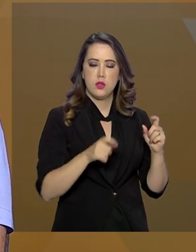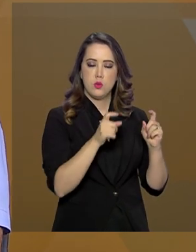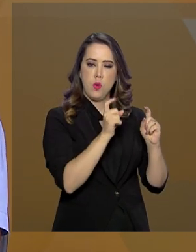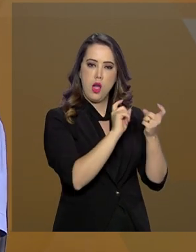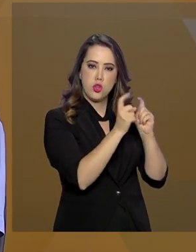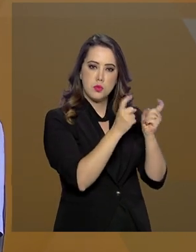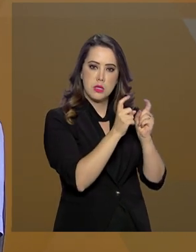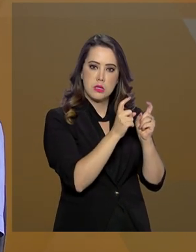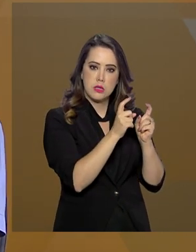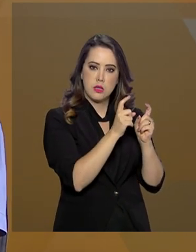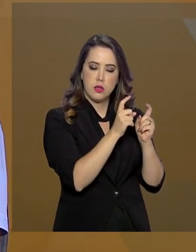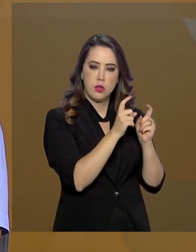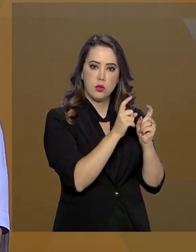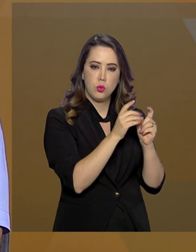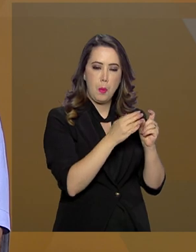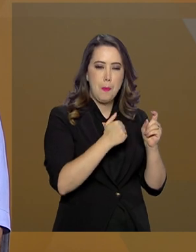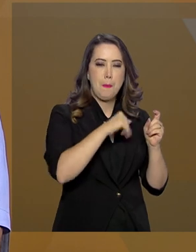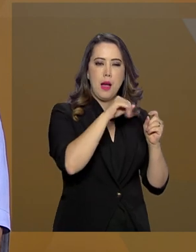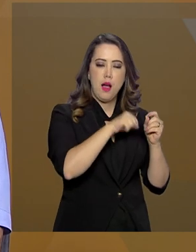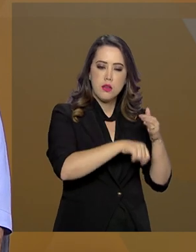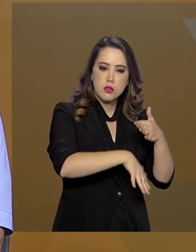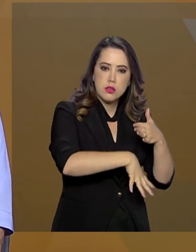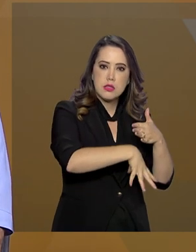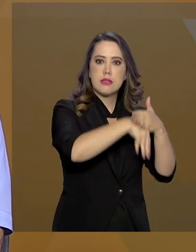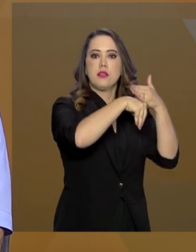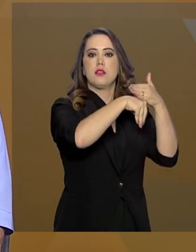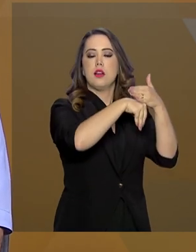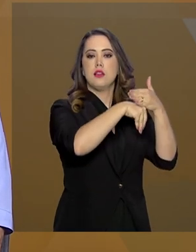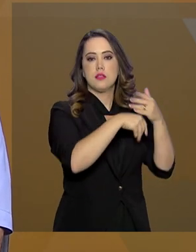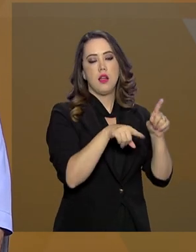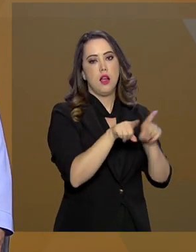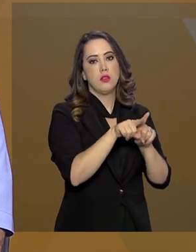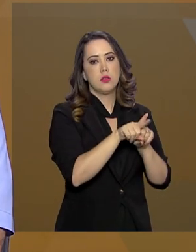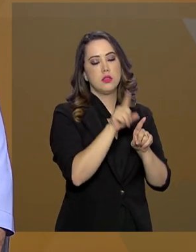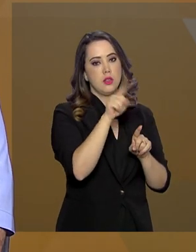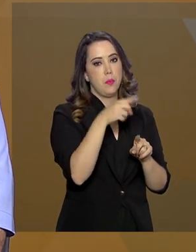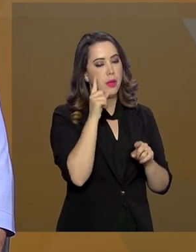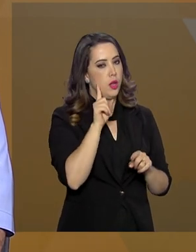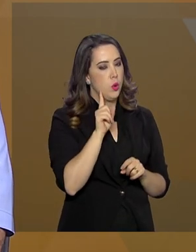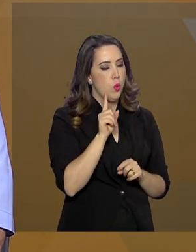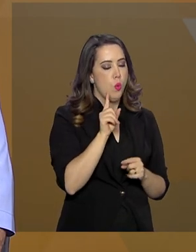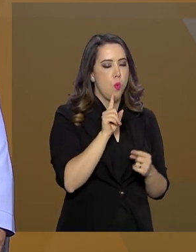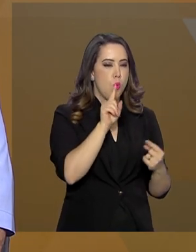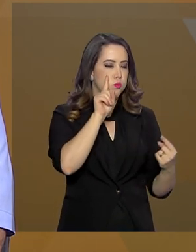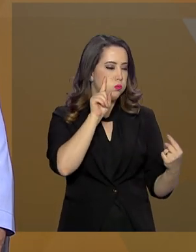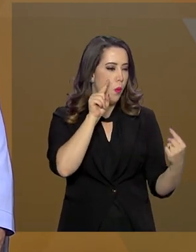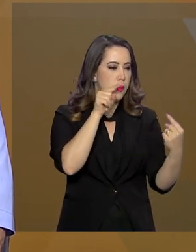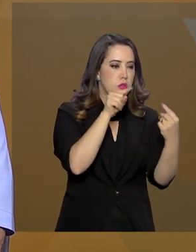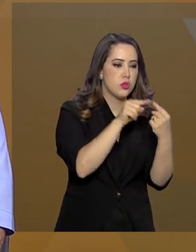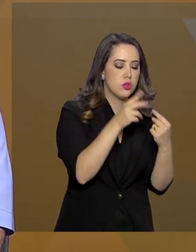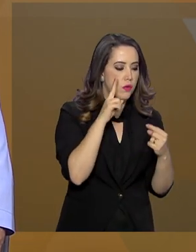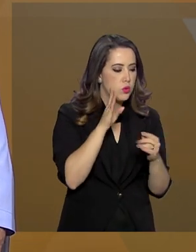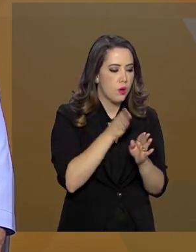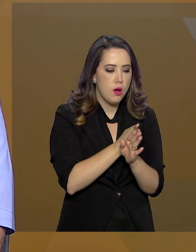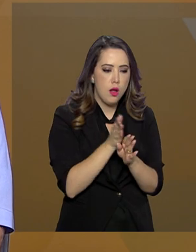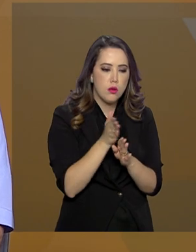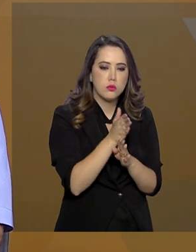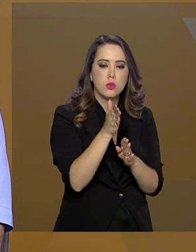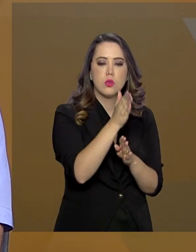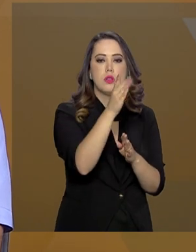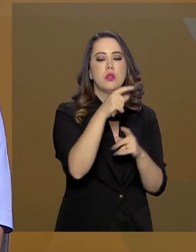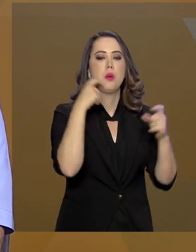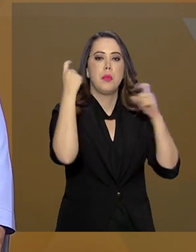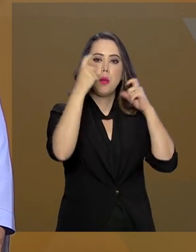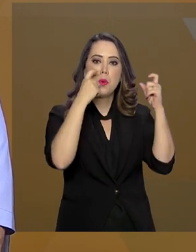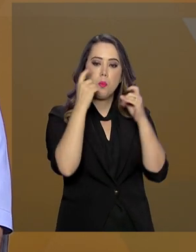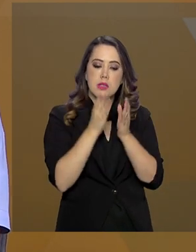mais centralizada. Ainda um olhar de fronteiras do Brasil, não só da fronteira terrestre, mas se existe a preocupação com a